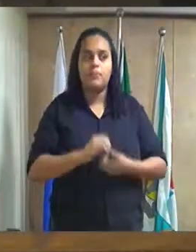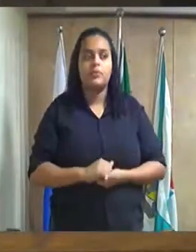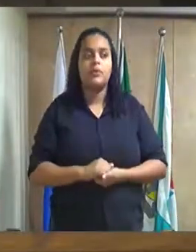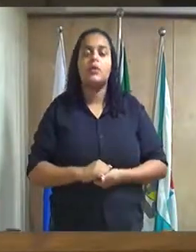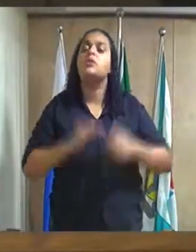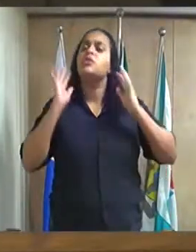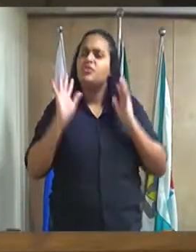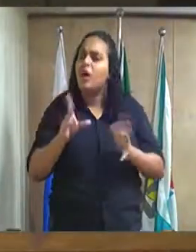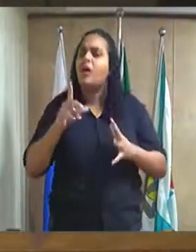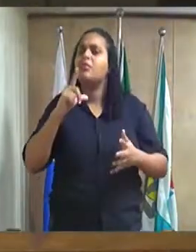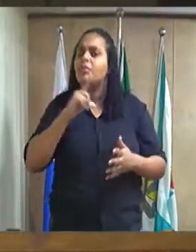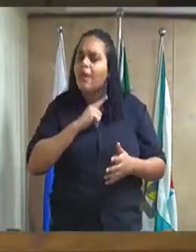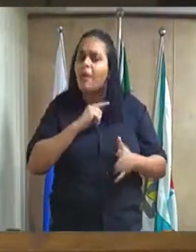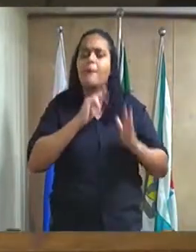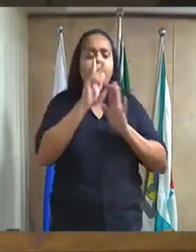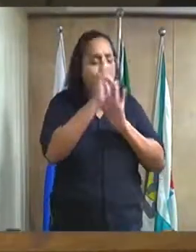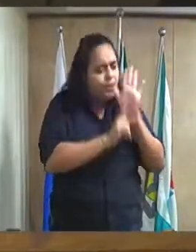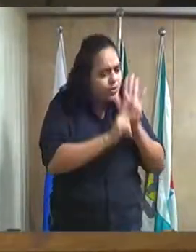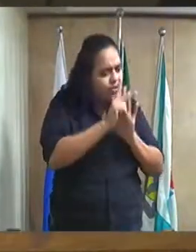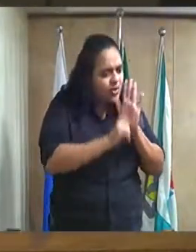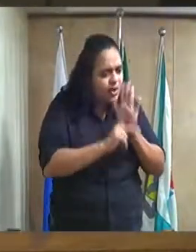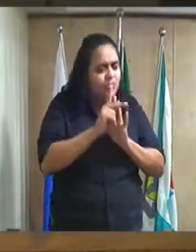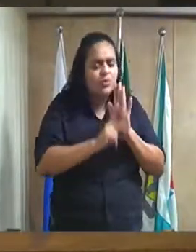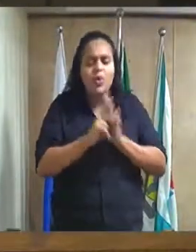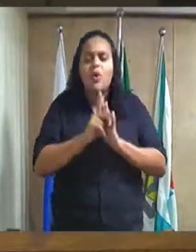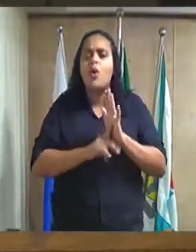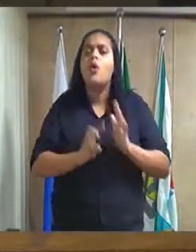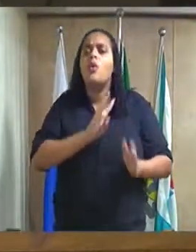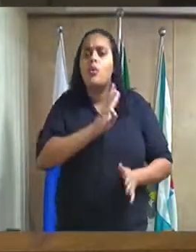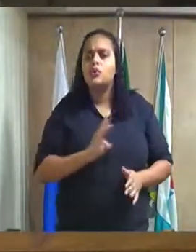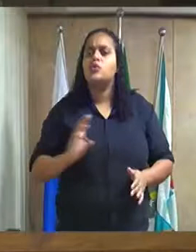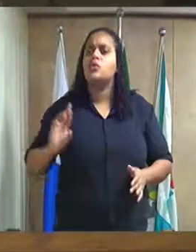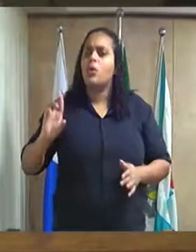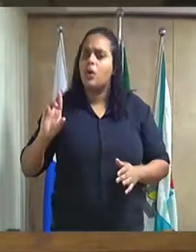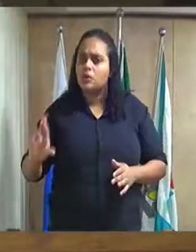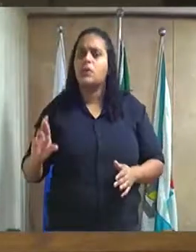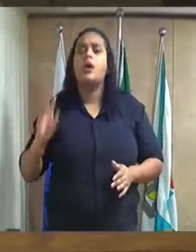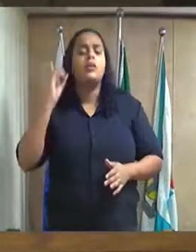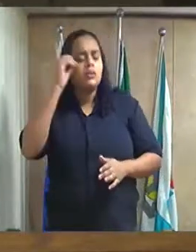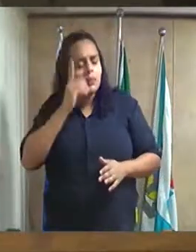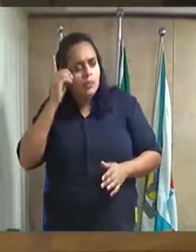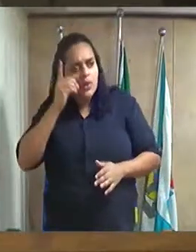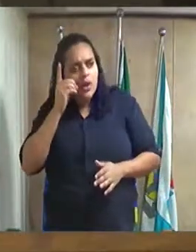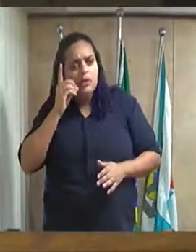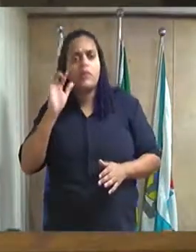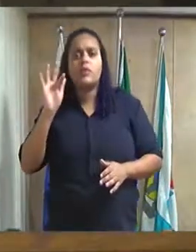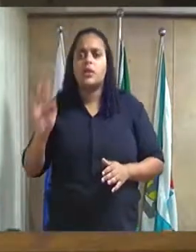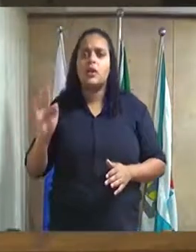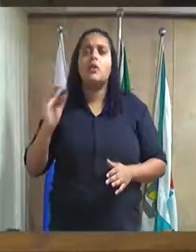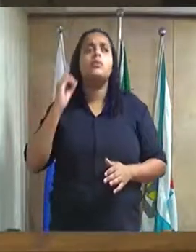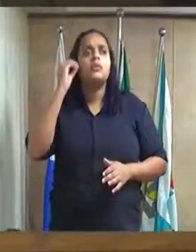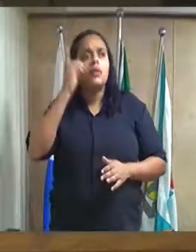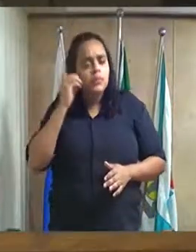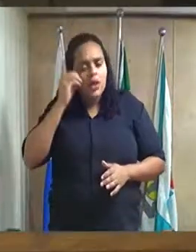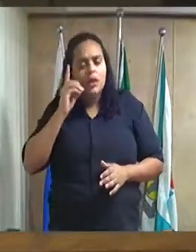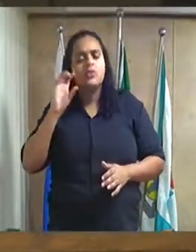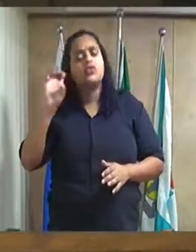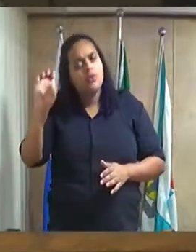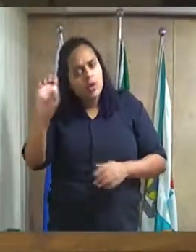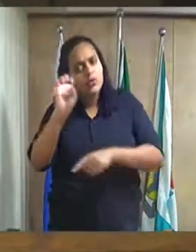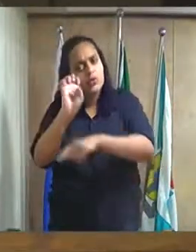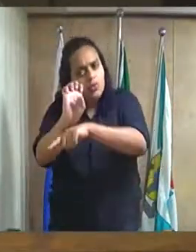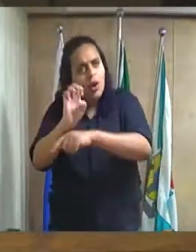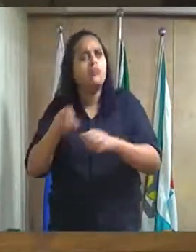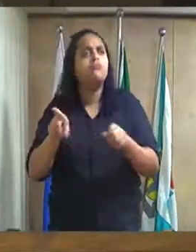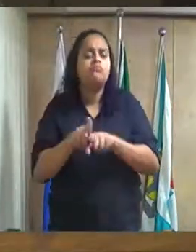projetos de leis que eu ajudei o Osten a fazer quando foi deputado estadual, deputado federal, e vou continuar nesse mesmo intuito, ouvindo